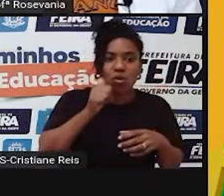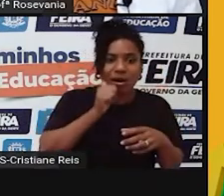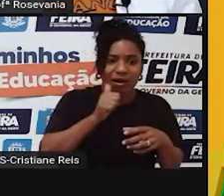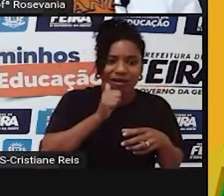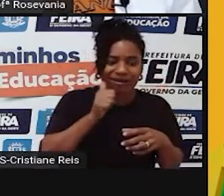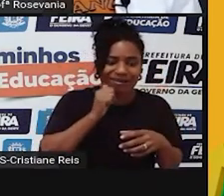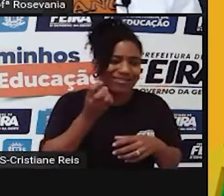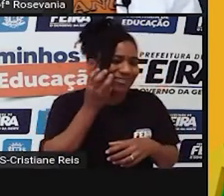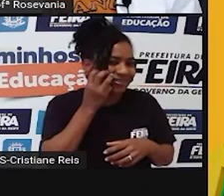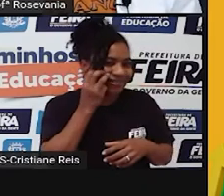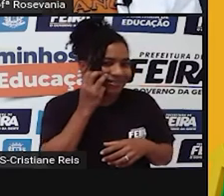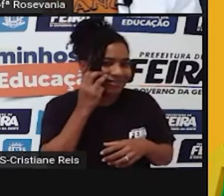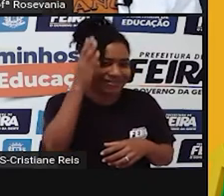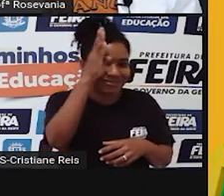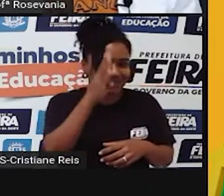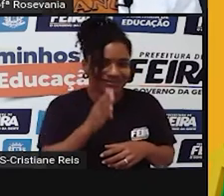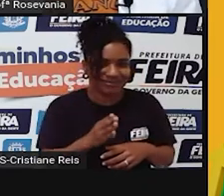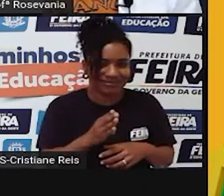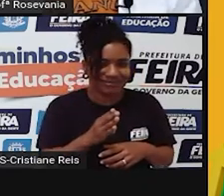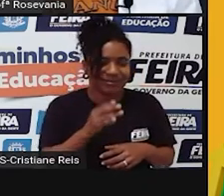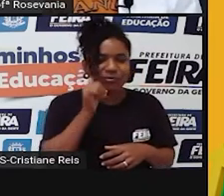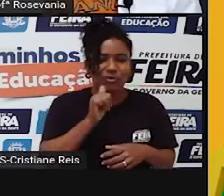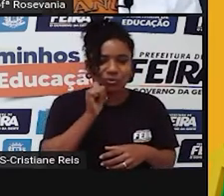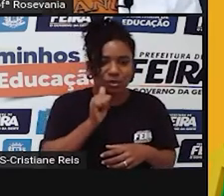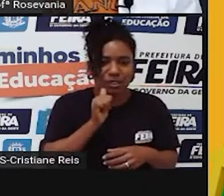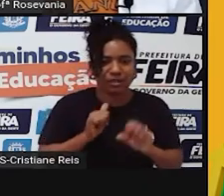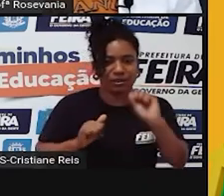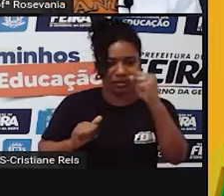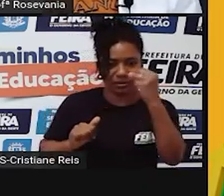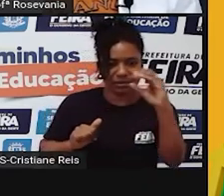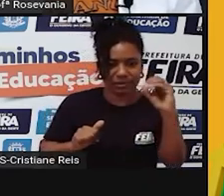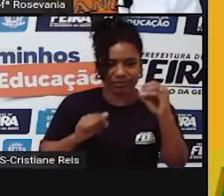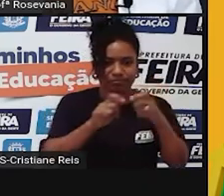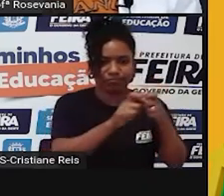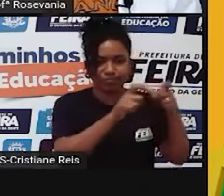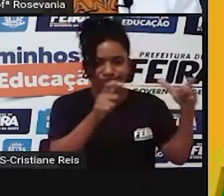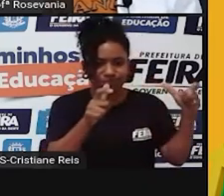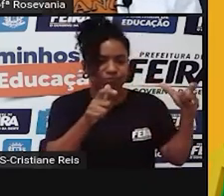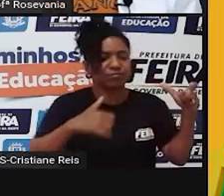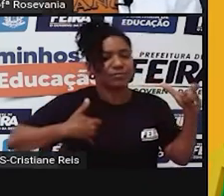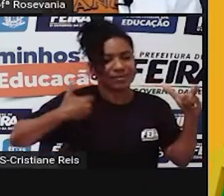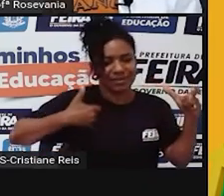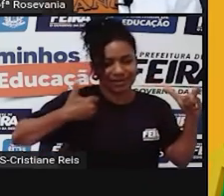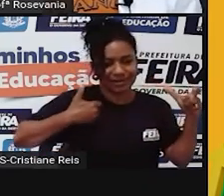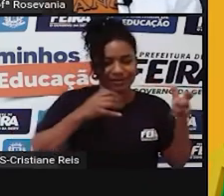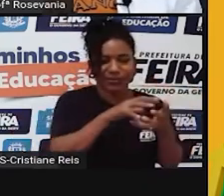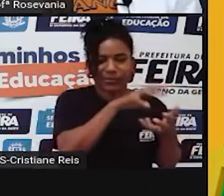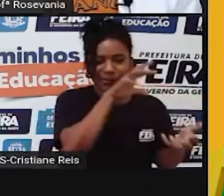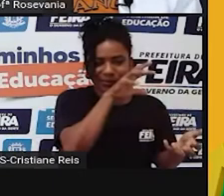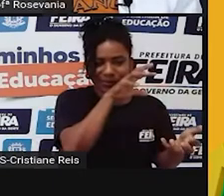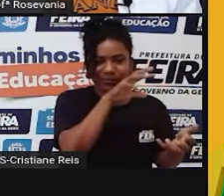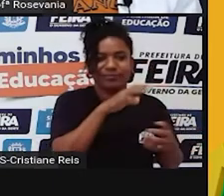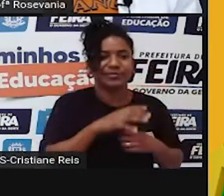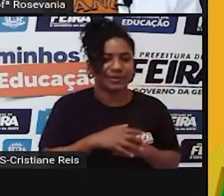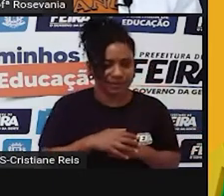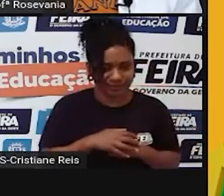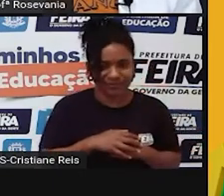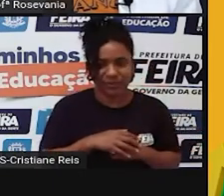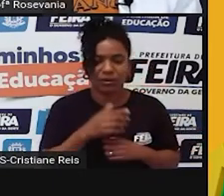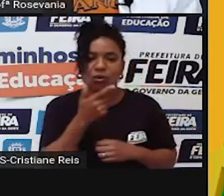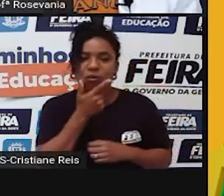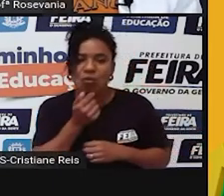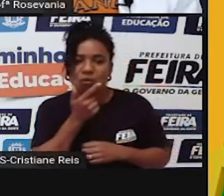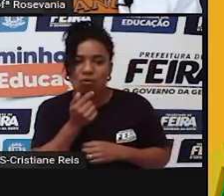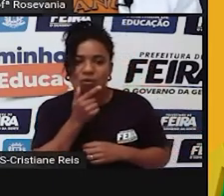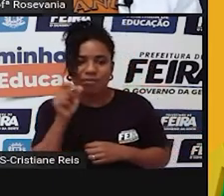aqui no território brasileiro. A gente tem uma quantidadezinha maior de mulheres do que homens.